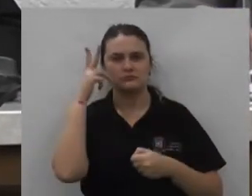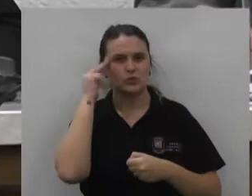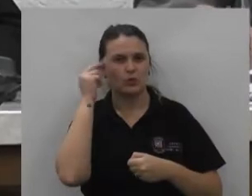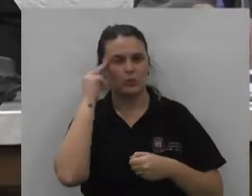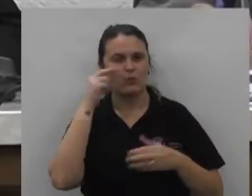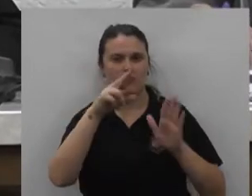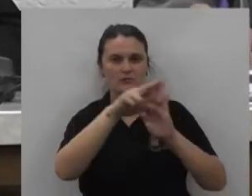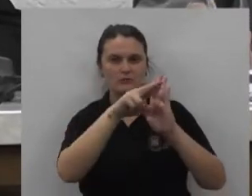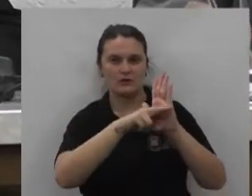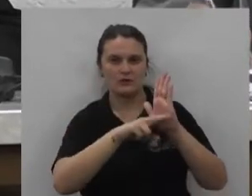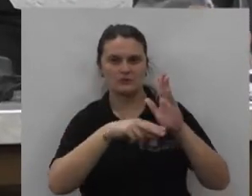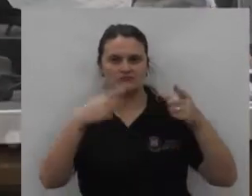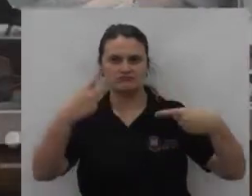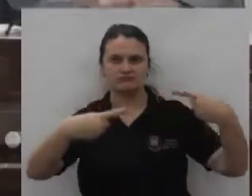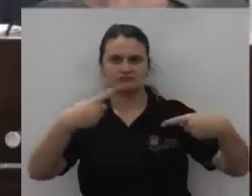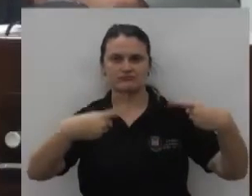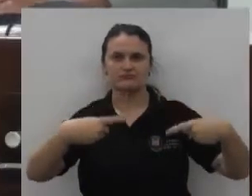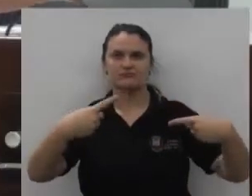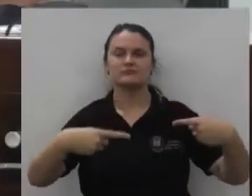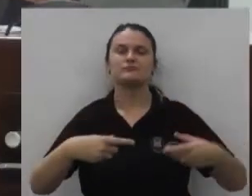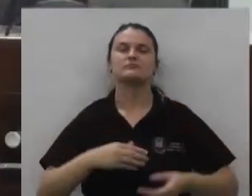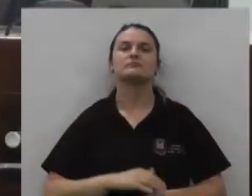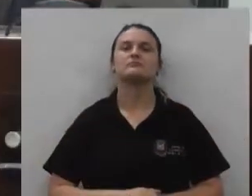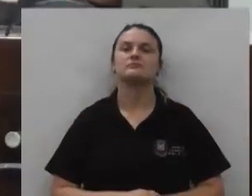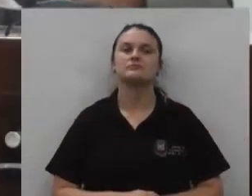seguir os trâmites do regimento é o parecer